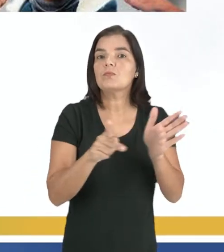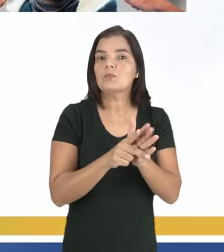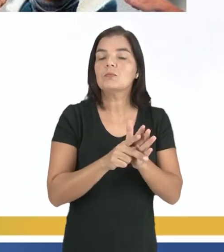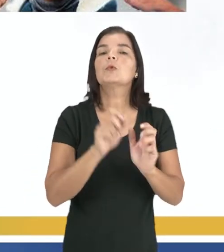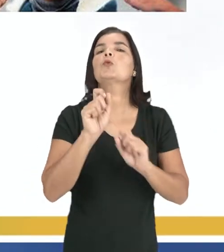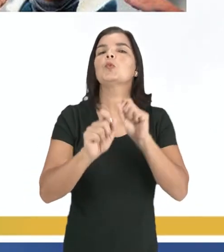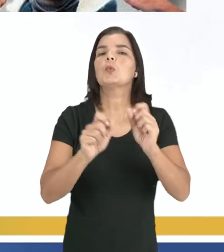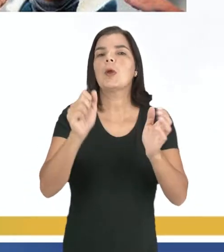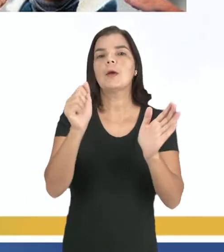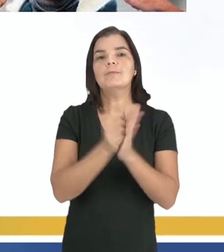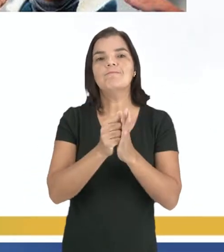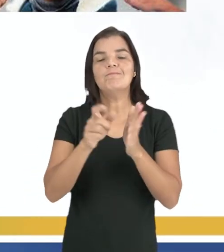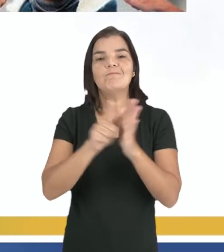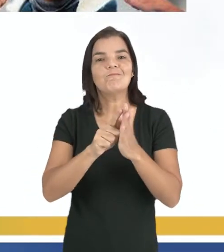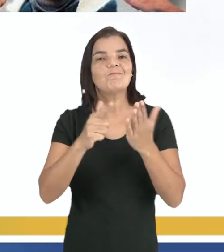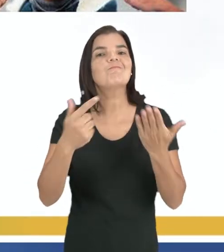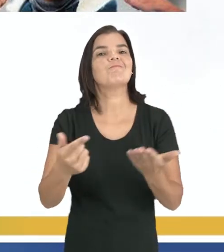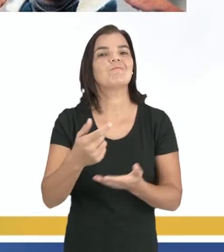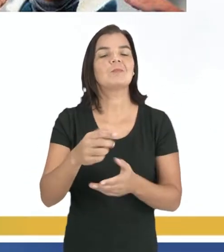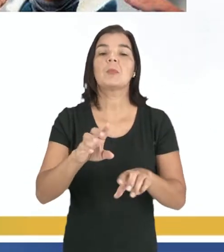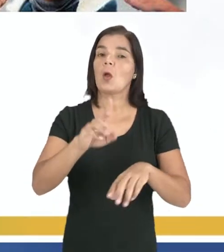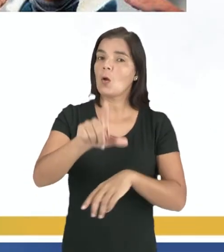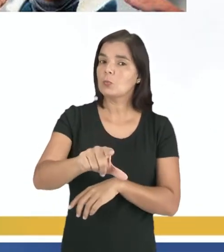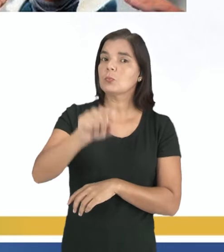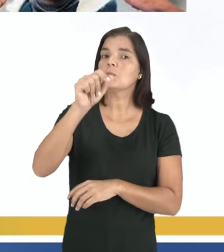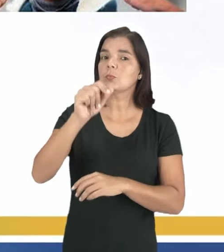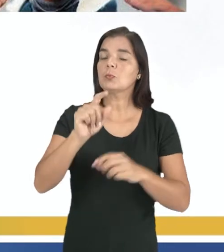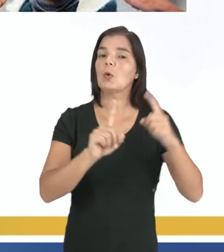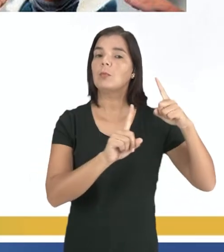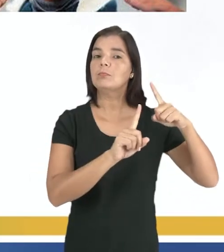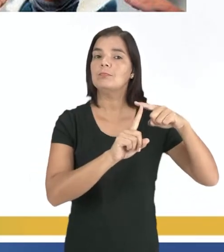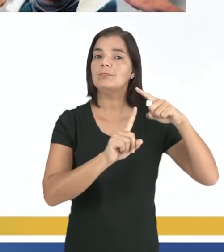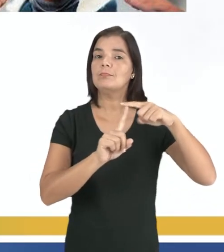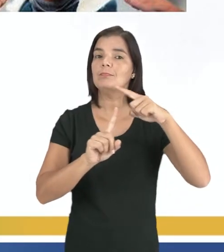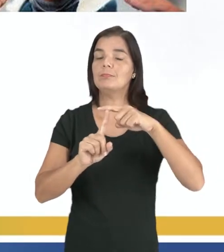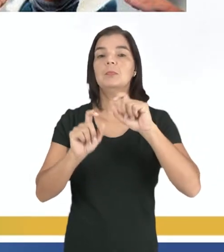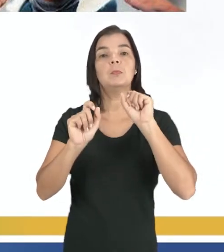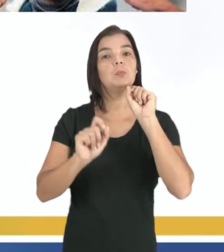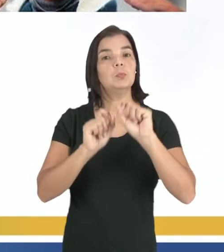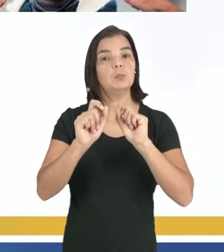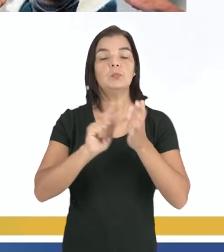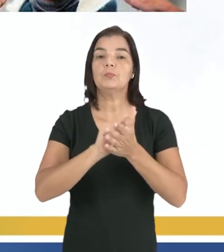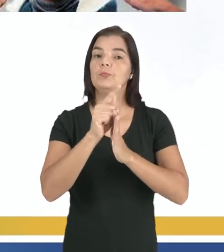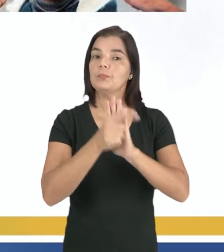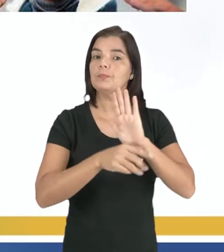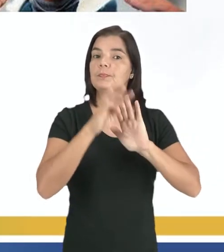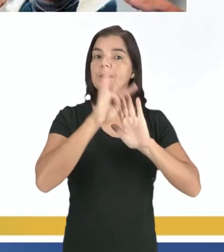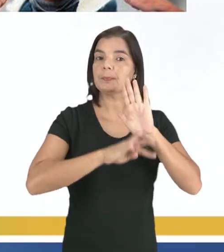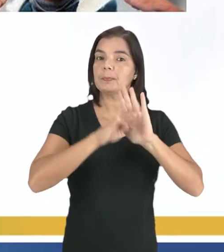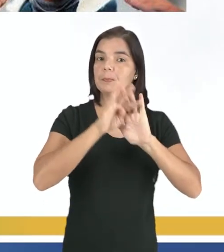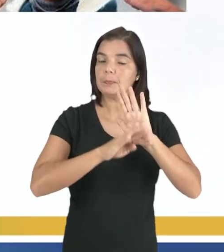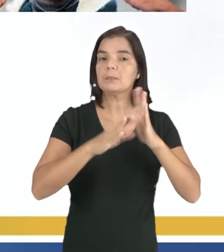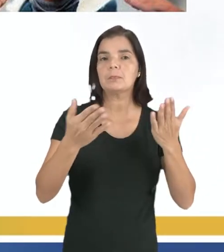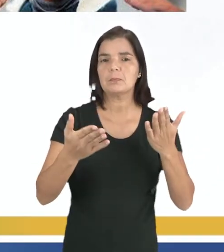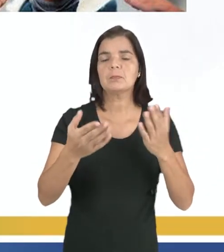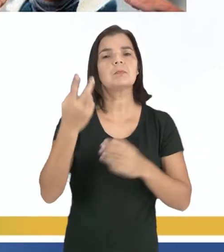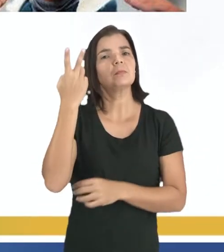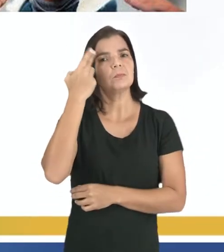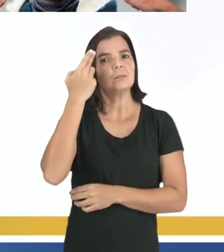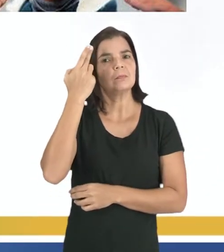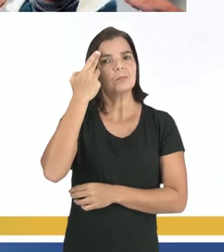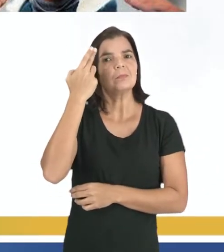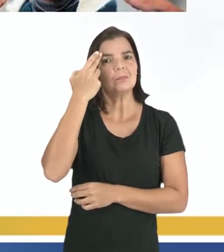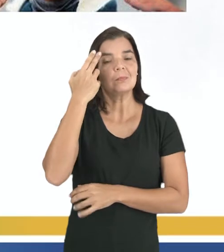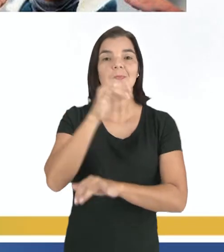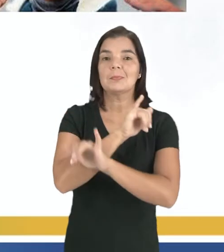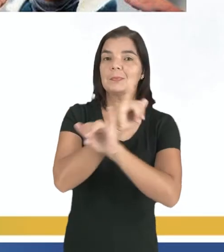jornalística. Então, após escolher a sua tipologia, você pode escolher o gênero textual. Um gênero bem comum é